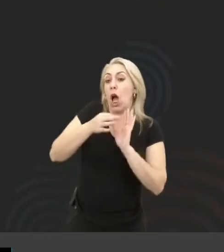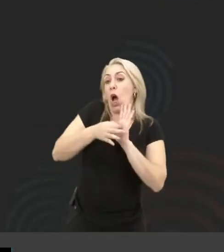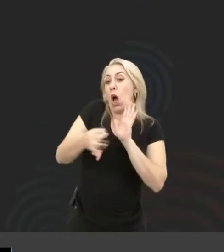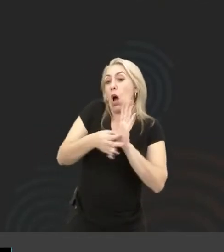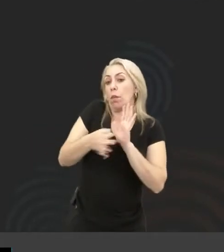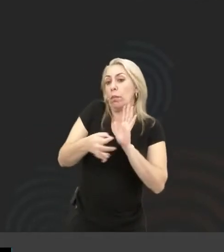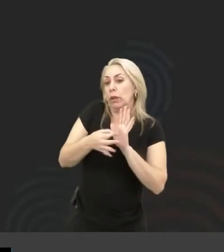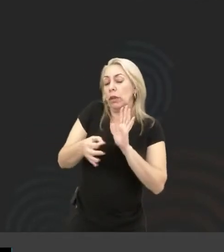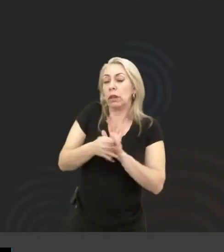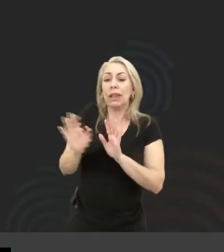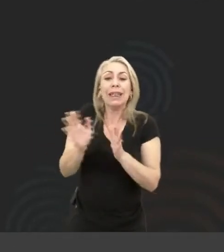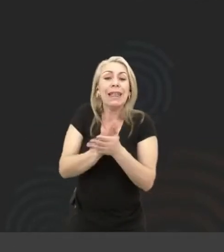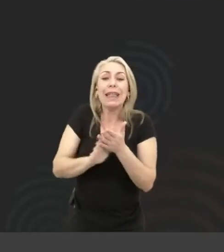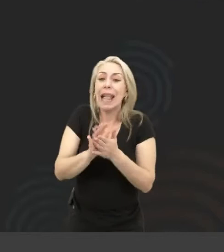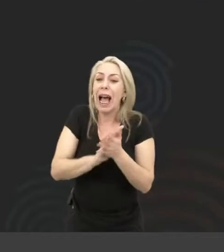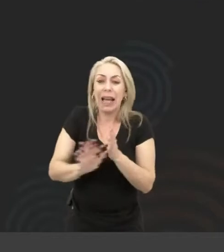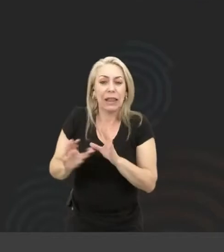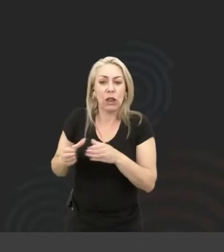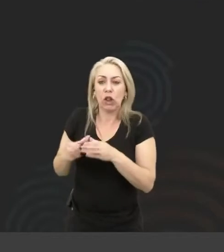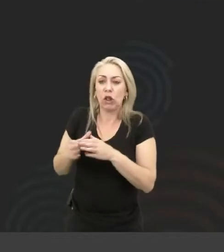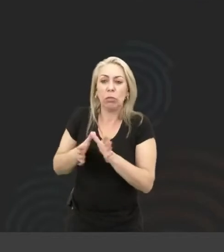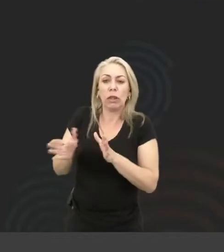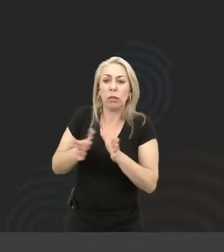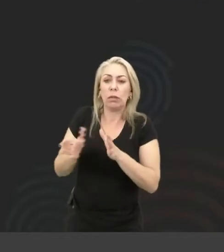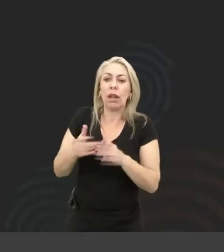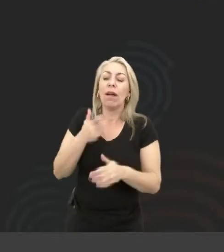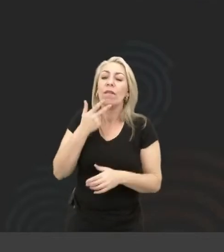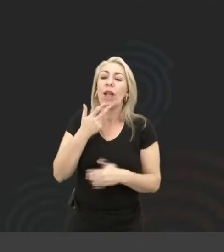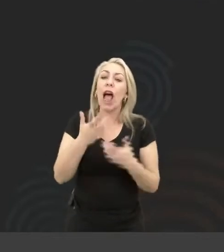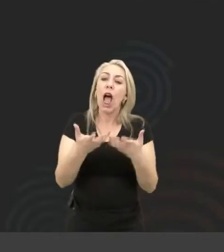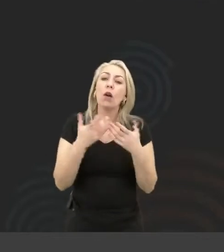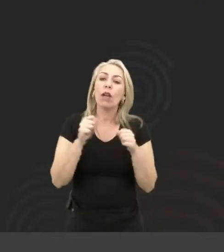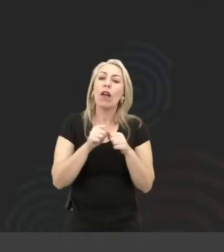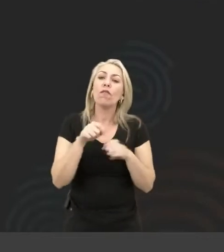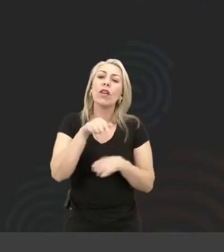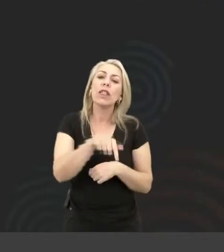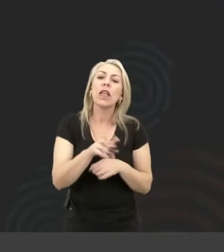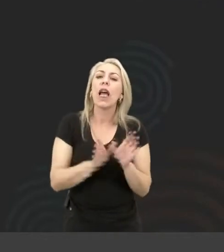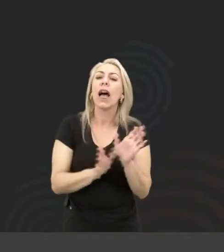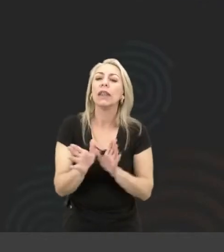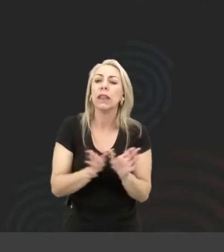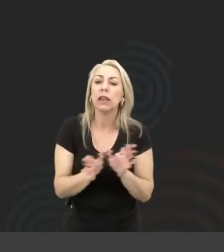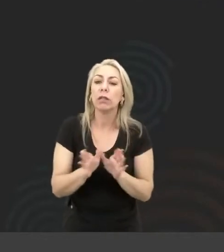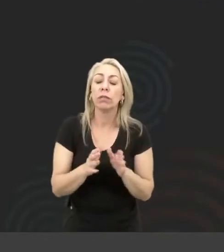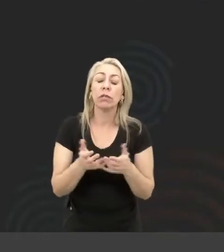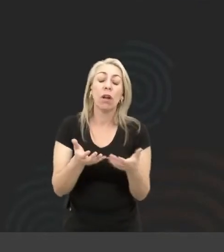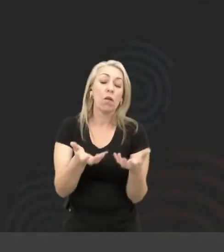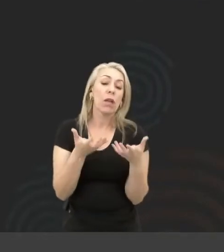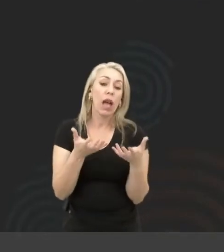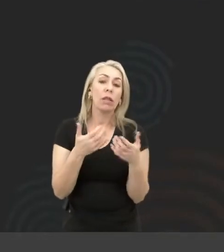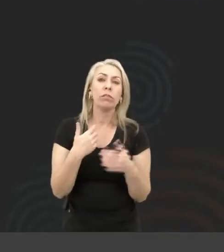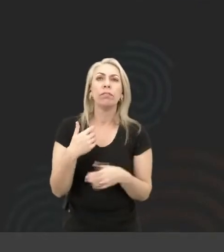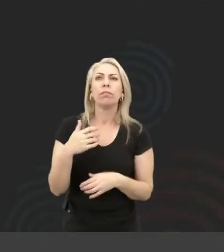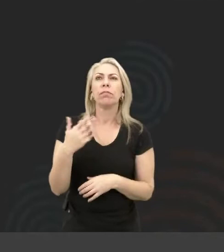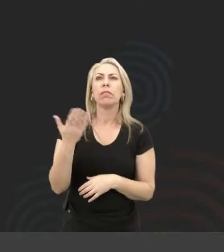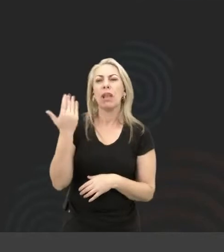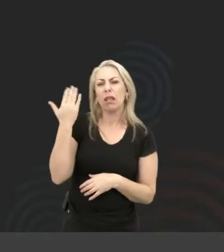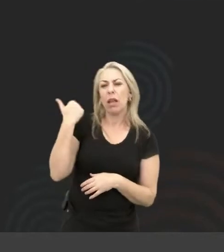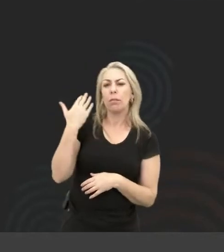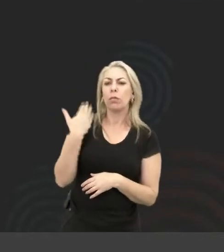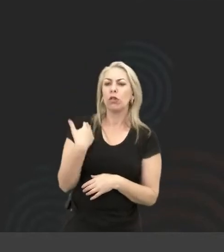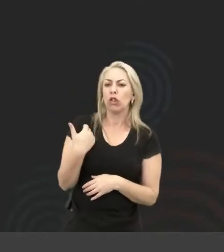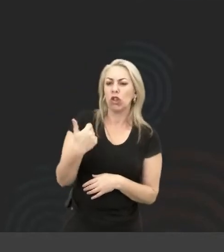de nenhum time de acessibilidade. Eu quero fazer isso acessível. Esses dias me chamaram para